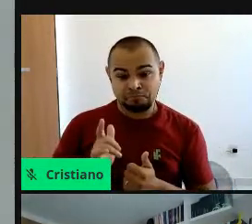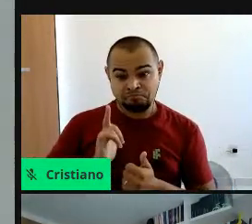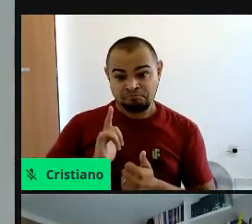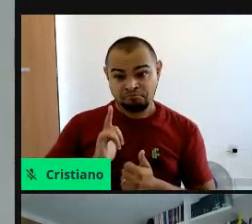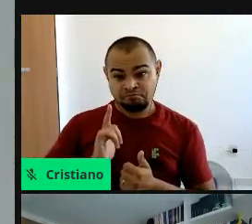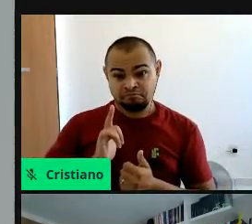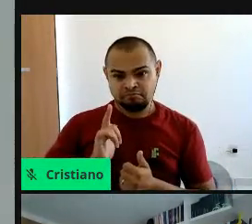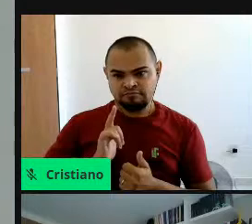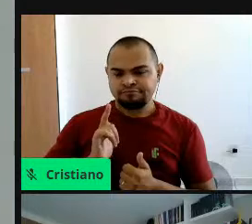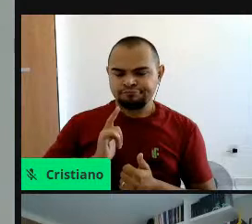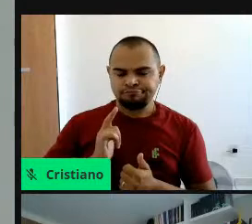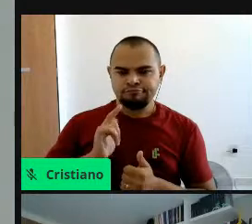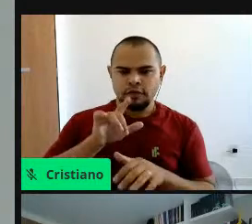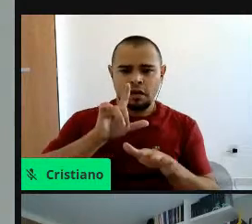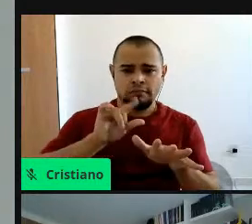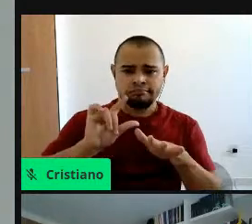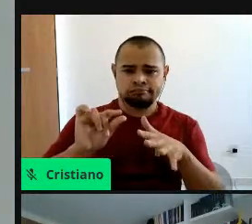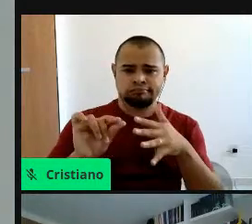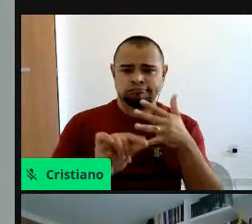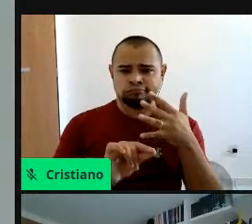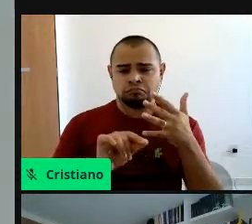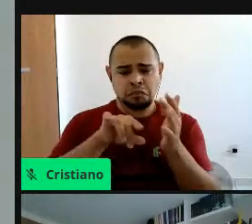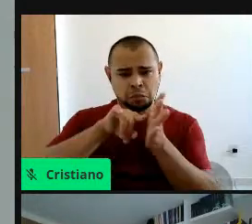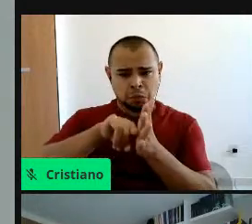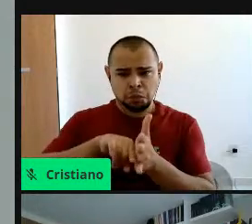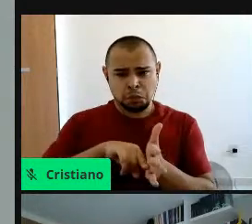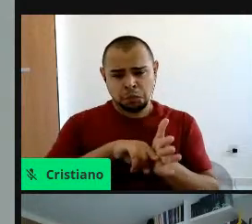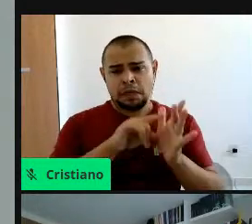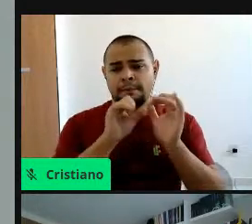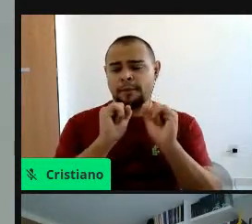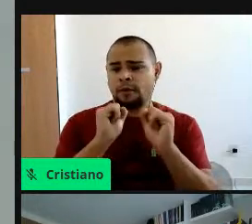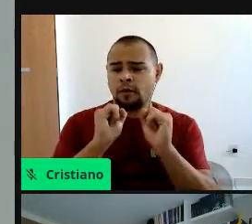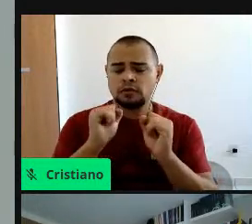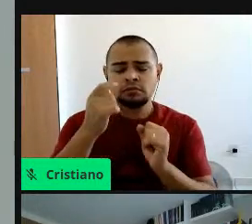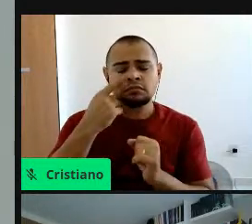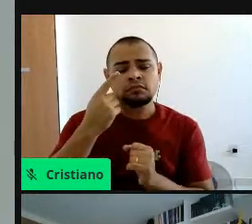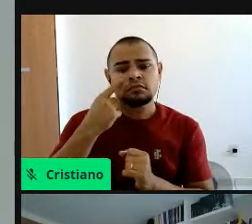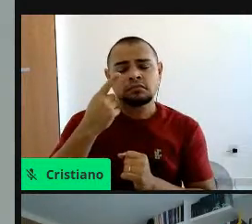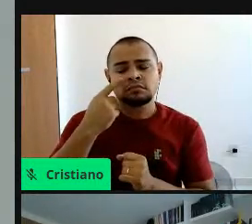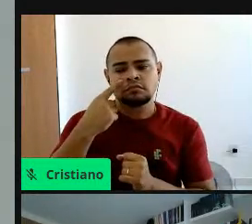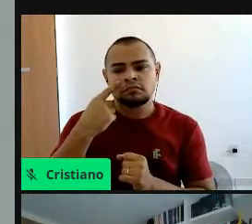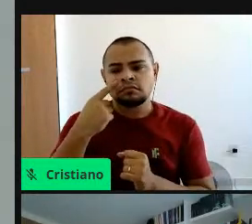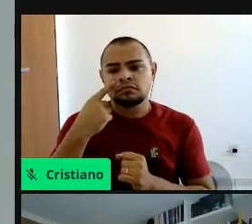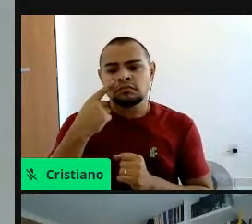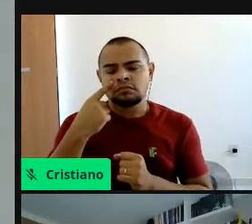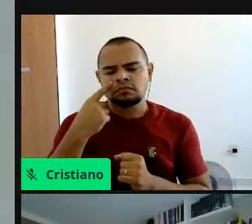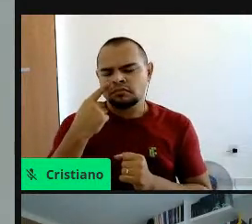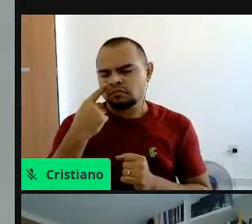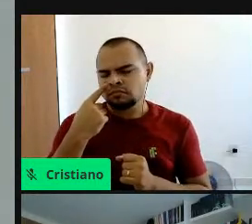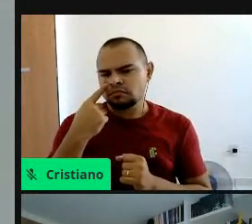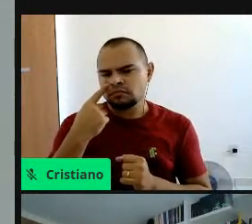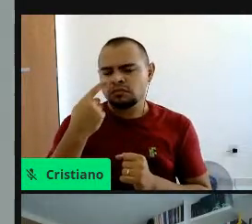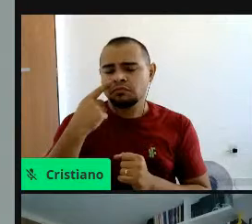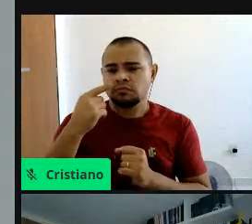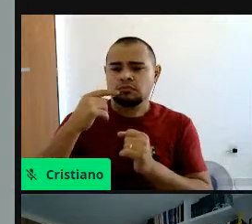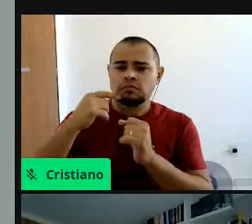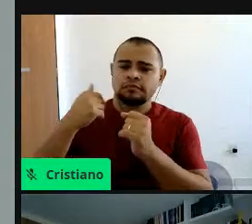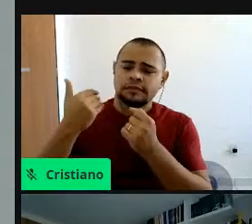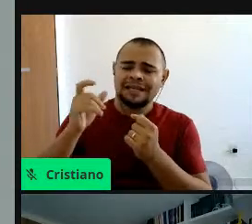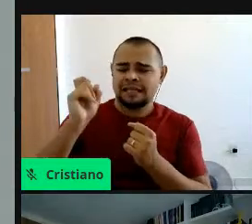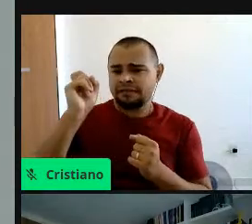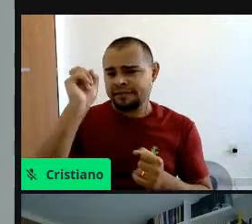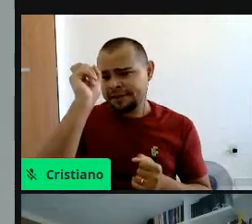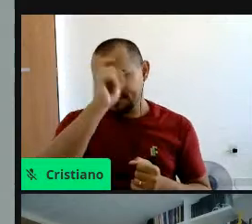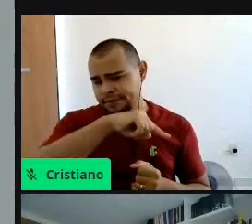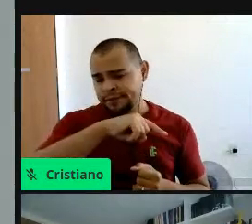aí, para consulta e verificadas isso em pesquisa, porém, é difícil,